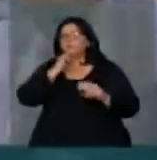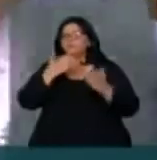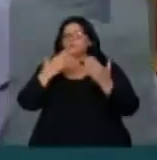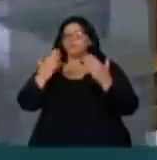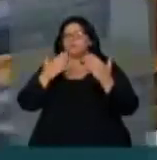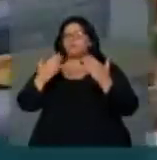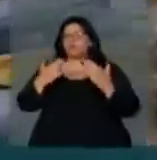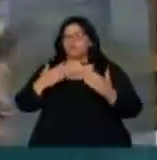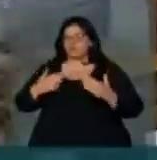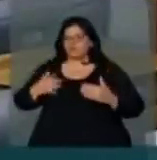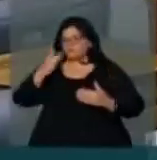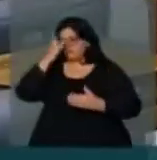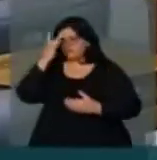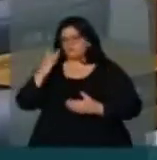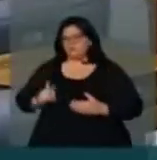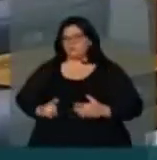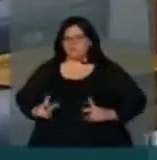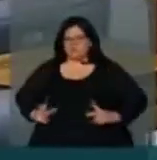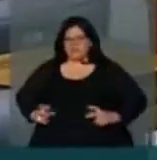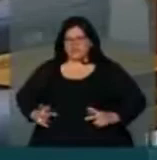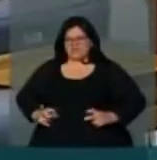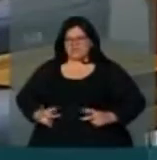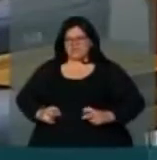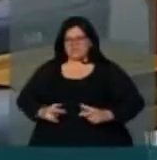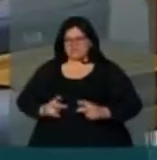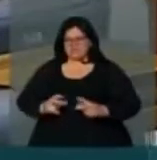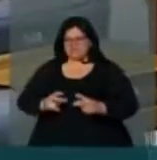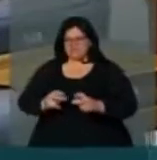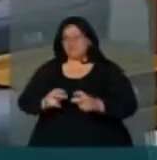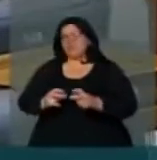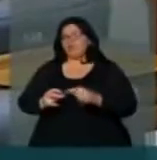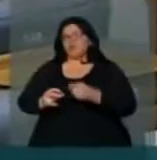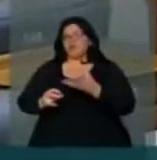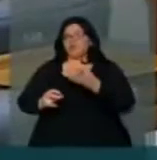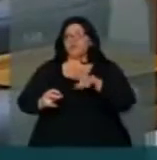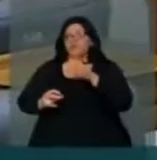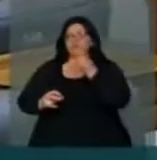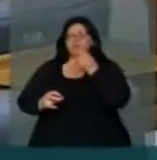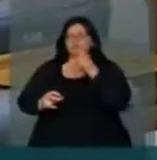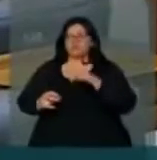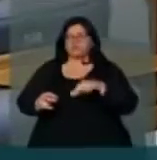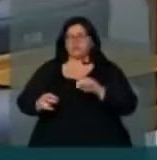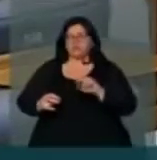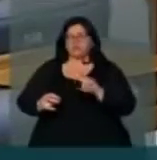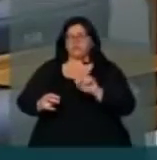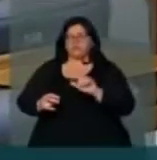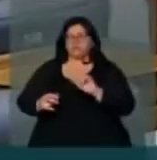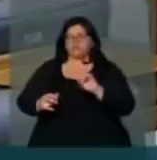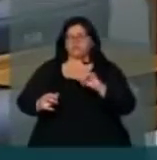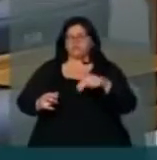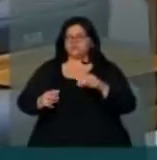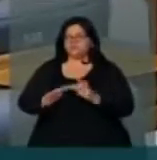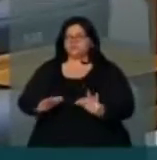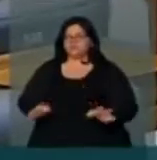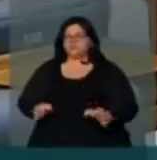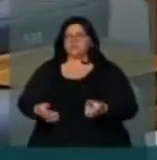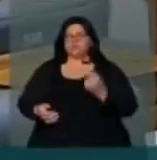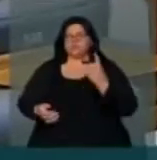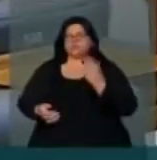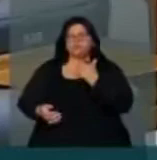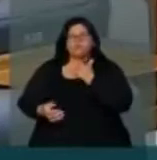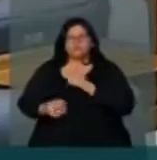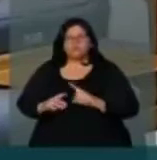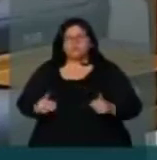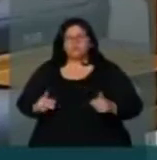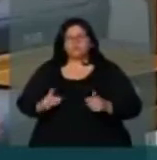novalgina. Nós acabamos de ter o relatório da OEA em que diz que 30 mil jovens entre 15 e 29 anos